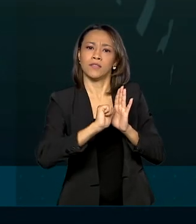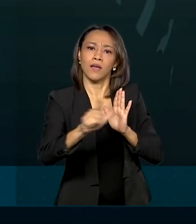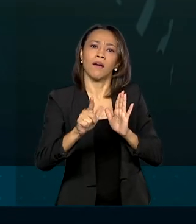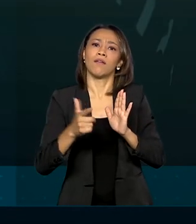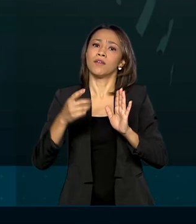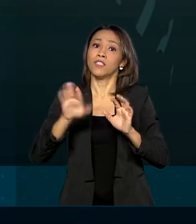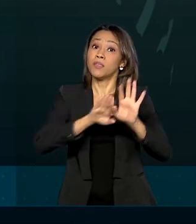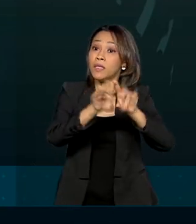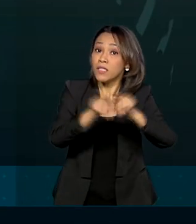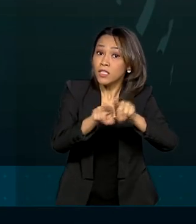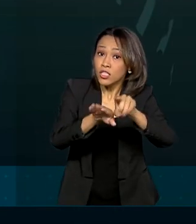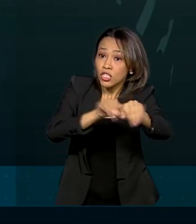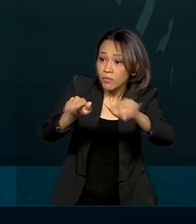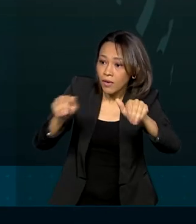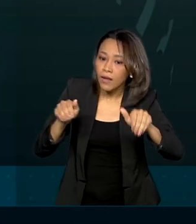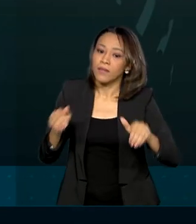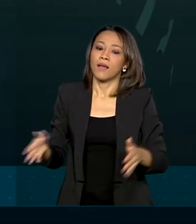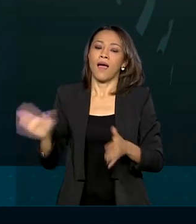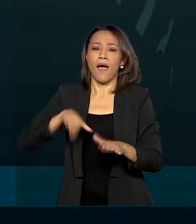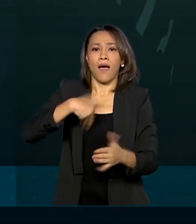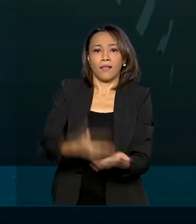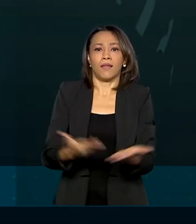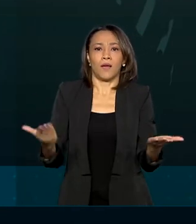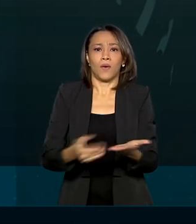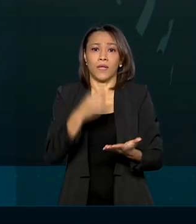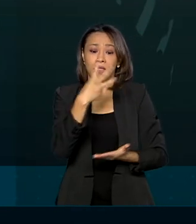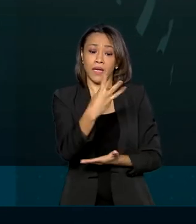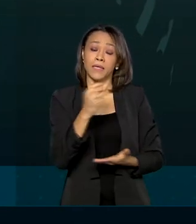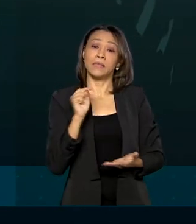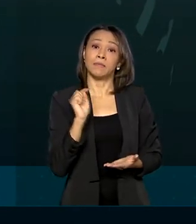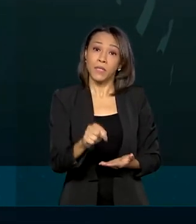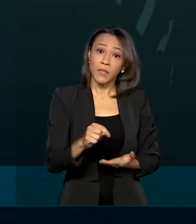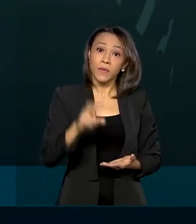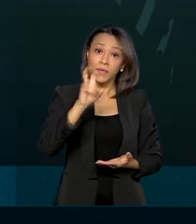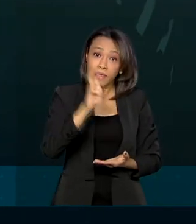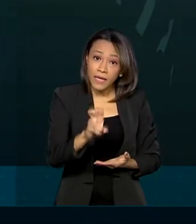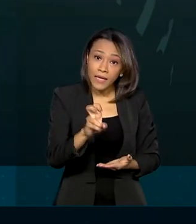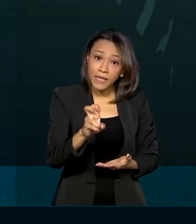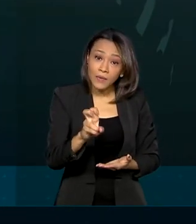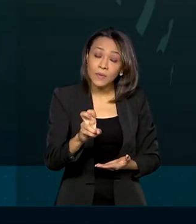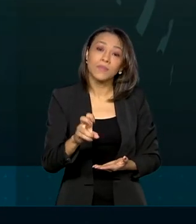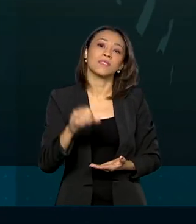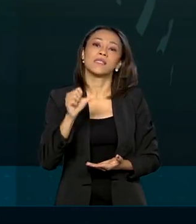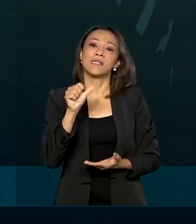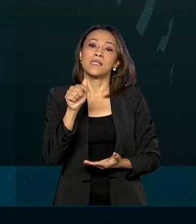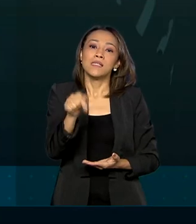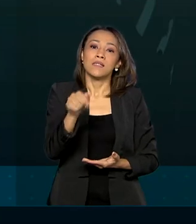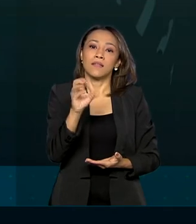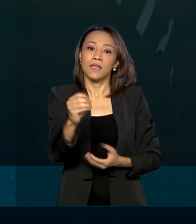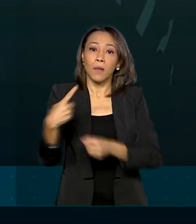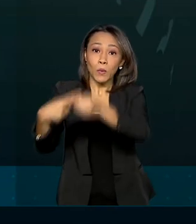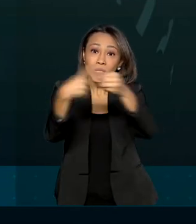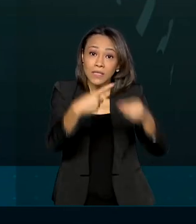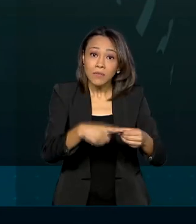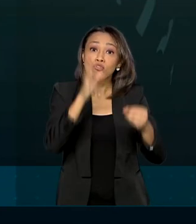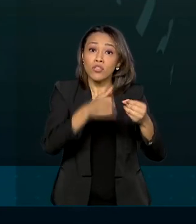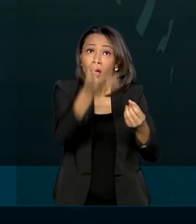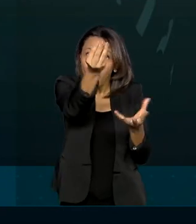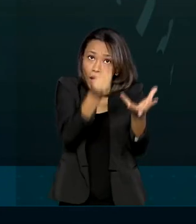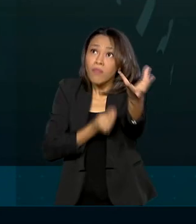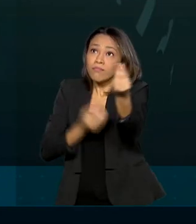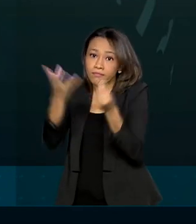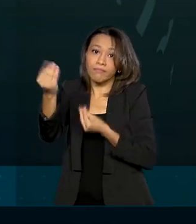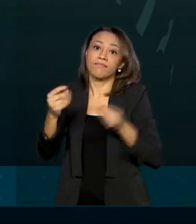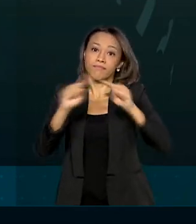Até agora, 3 mil dos 5.570 municípios brasileiros encaminharam seus planos de